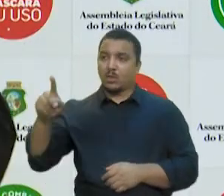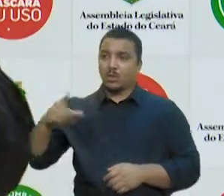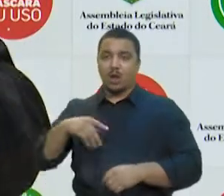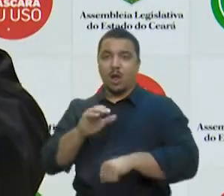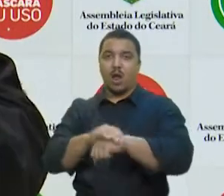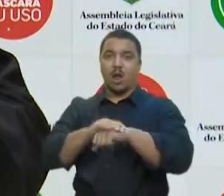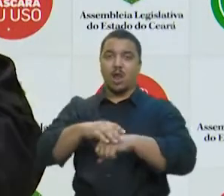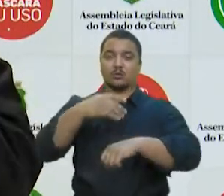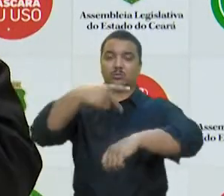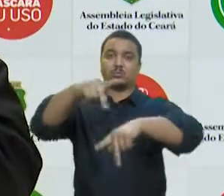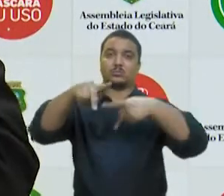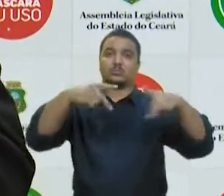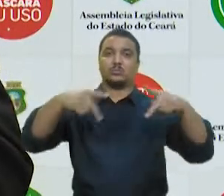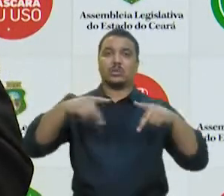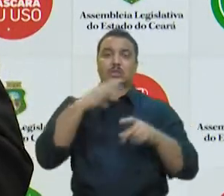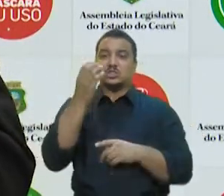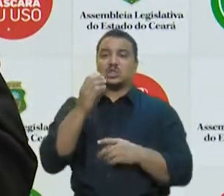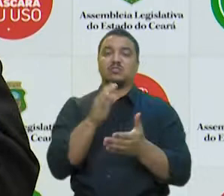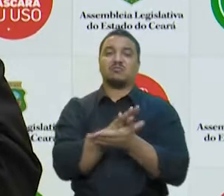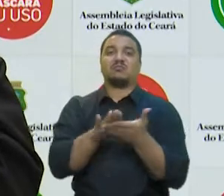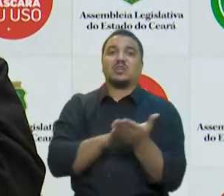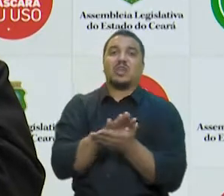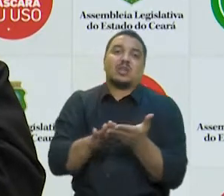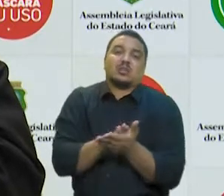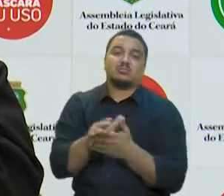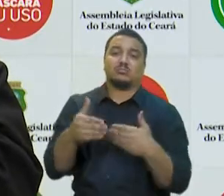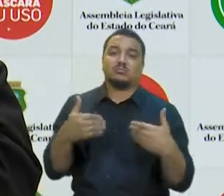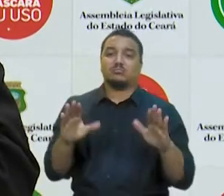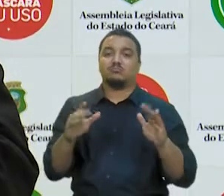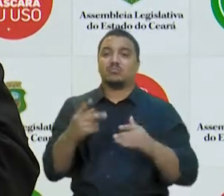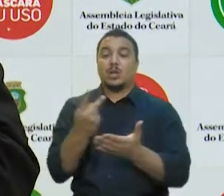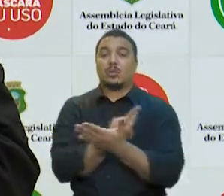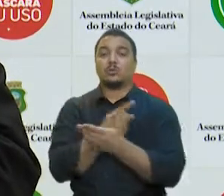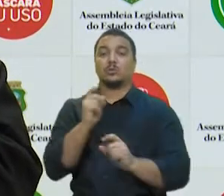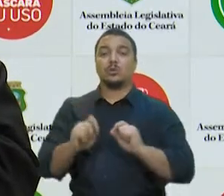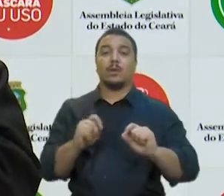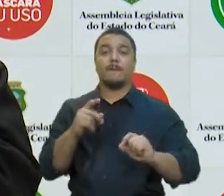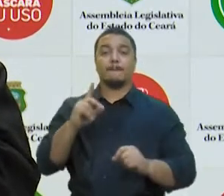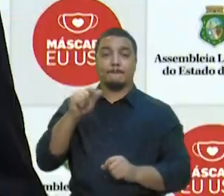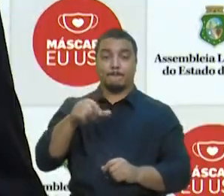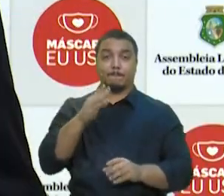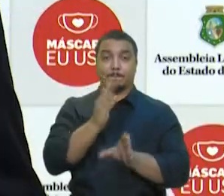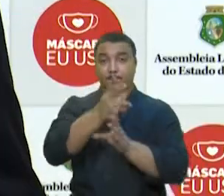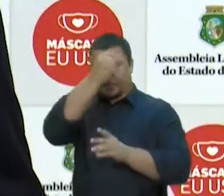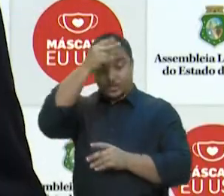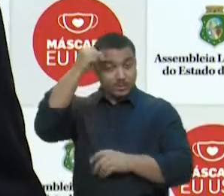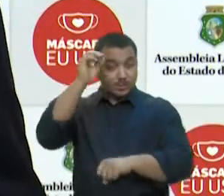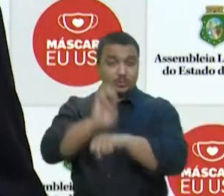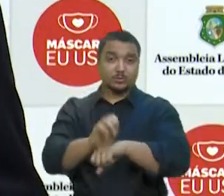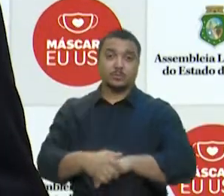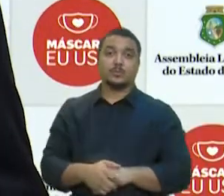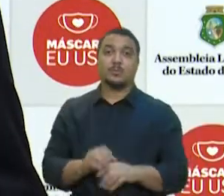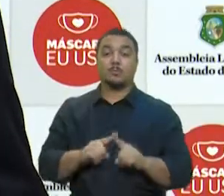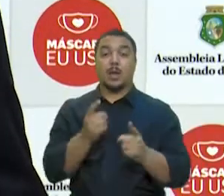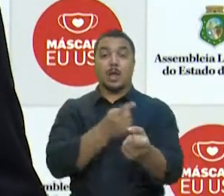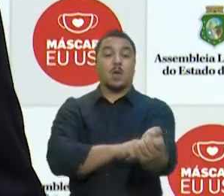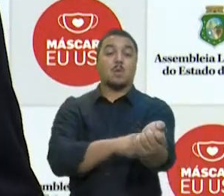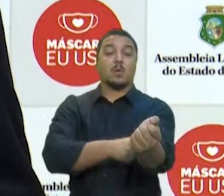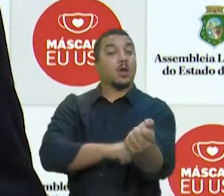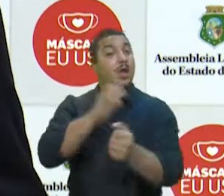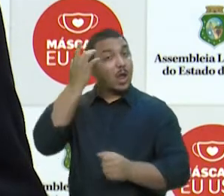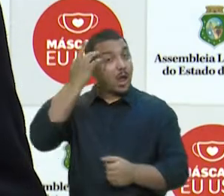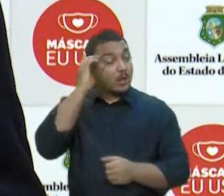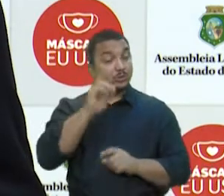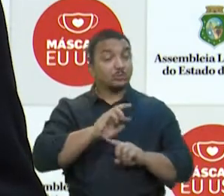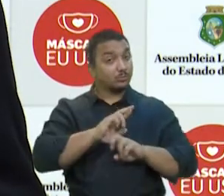estudo científico tem essas medidas em relação a municípios e ao estado. Já o deputado Elmano Freitas critica